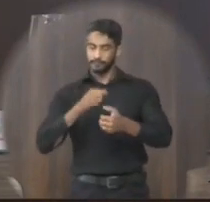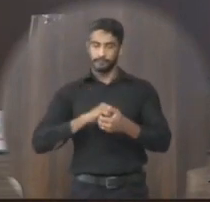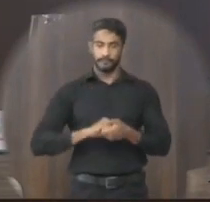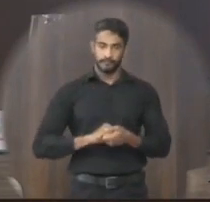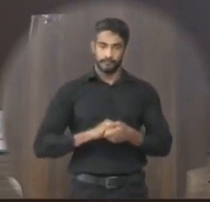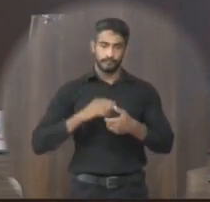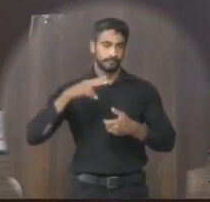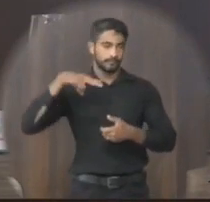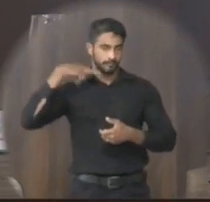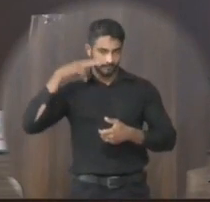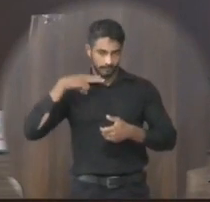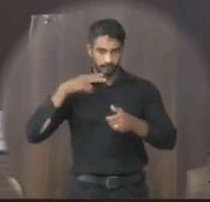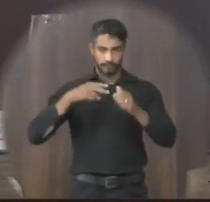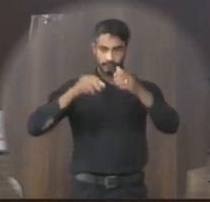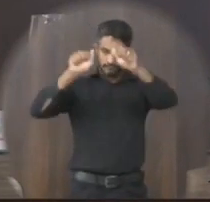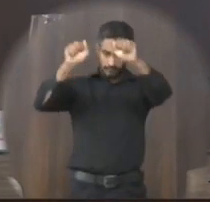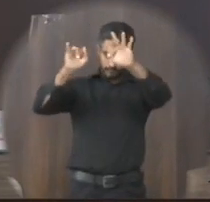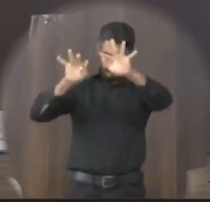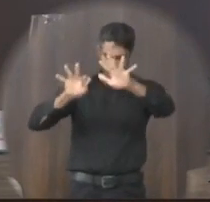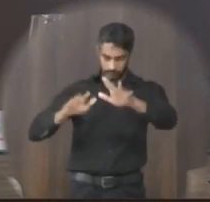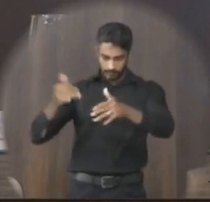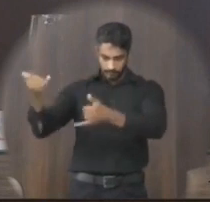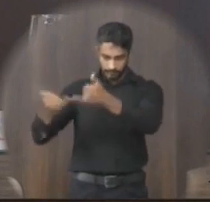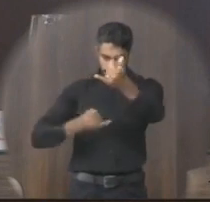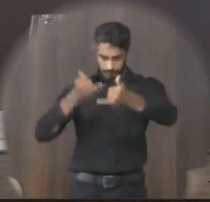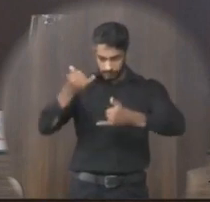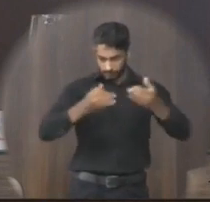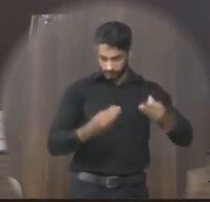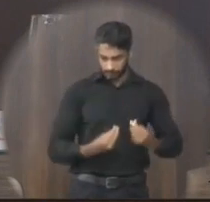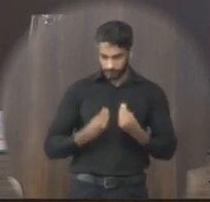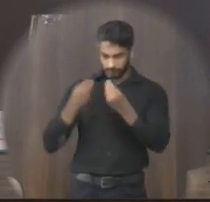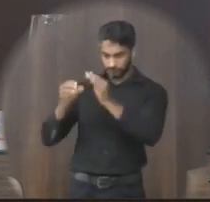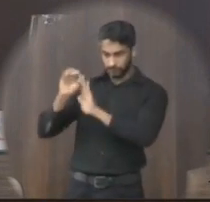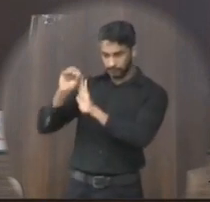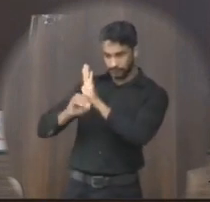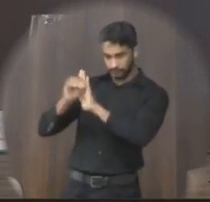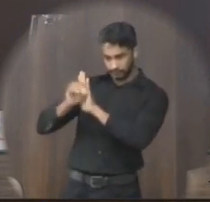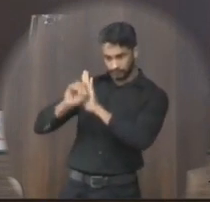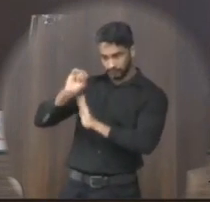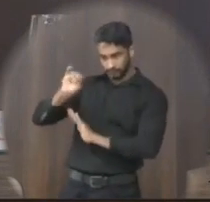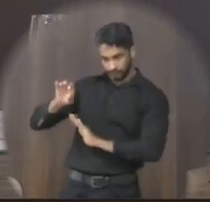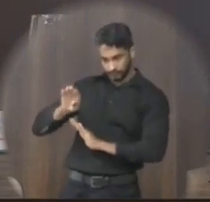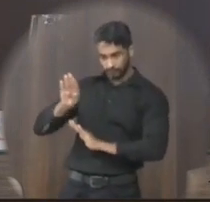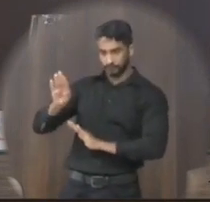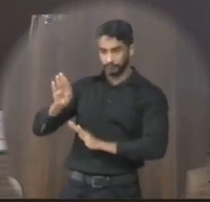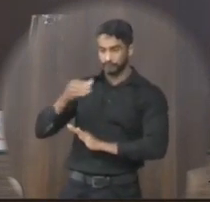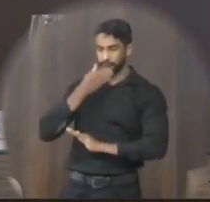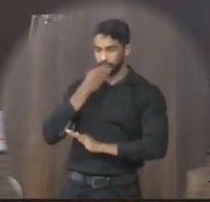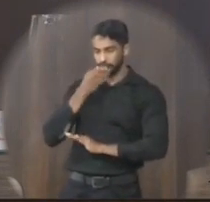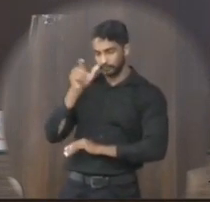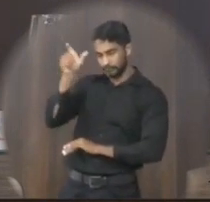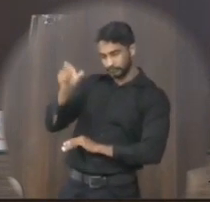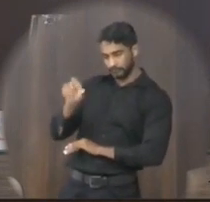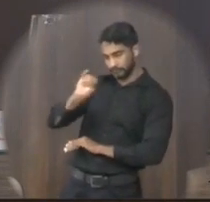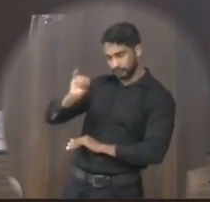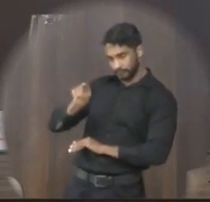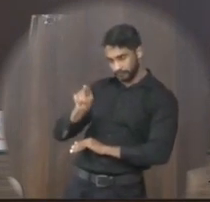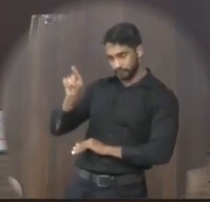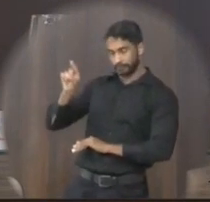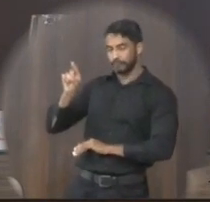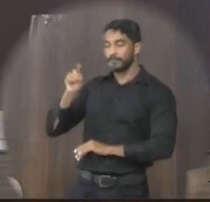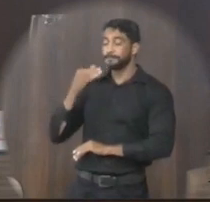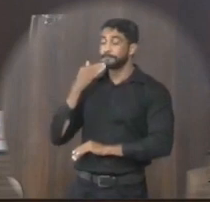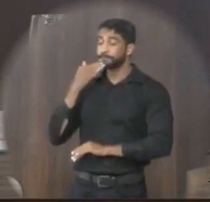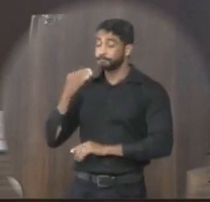os vereadores que subscrevem vem na forma regimental requerer que seja encaminhado ofício ao prefeito de Janaúba na pessoa do senhor José Aparecido Mendes Santos